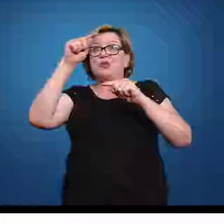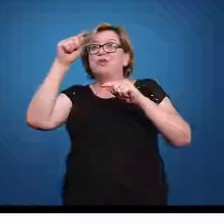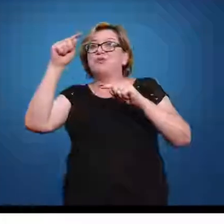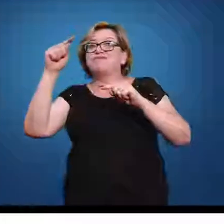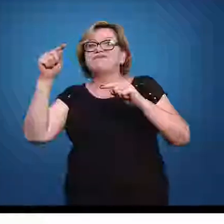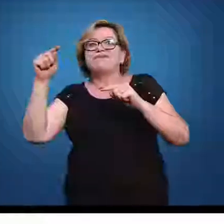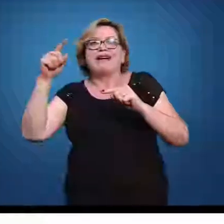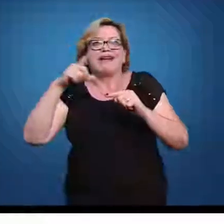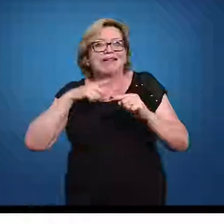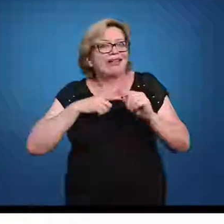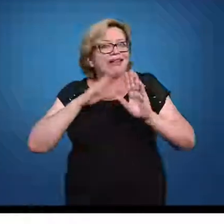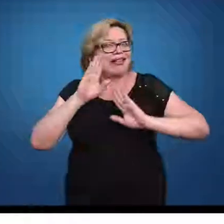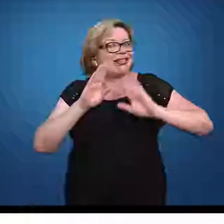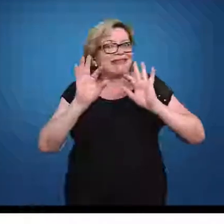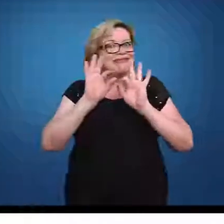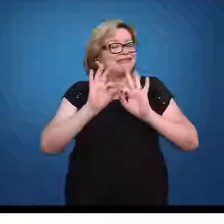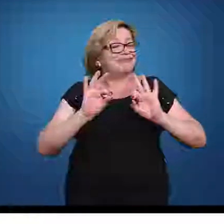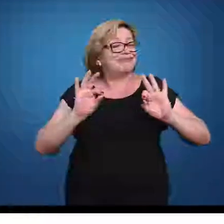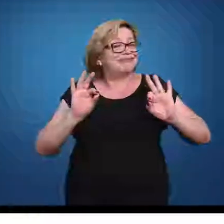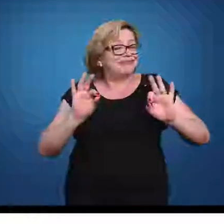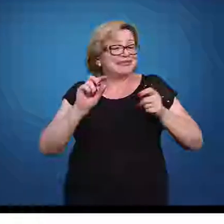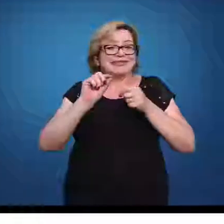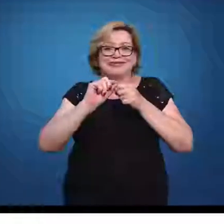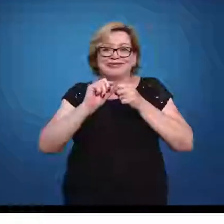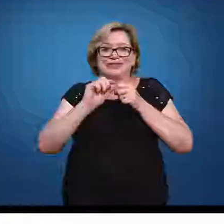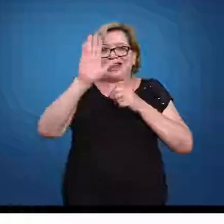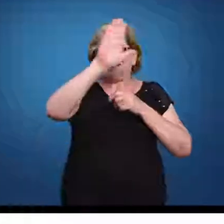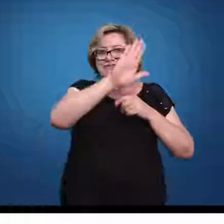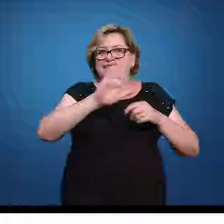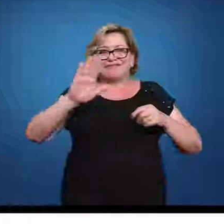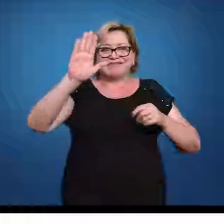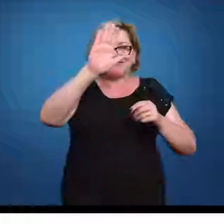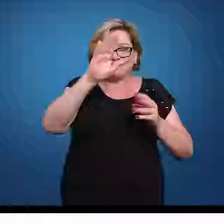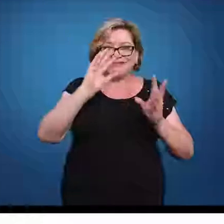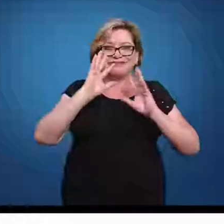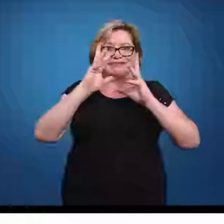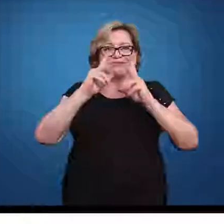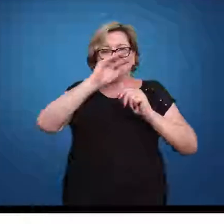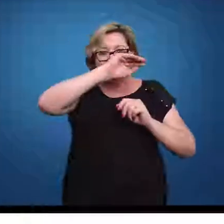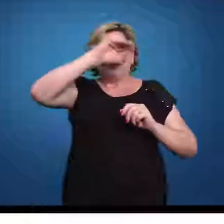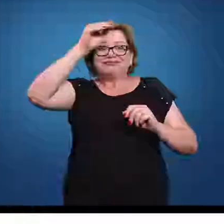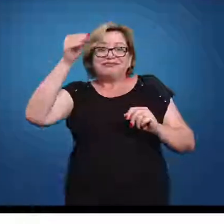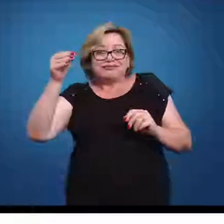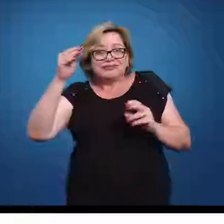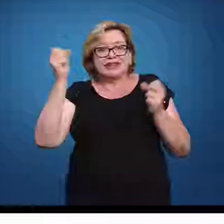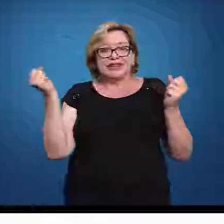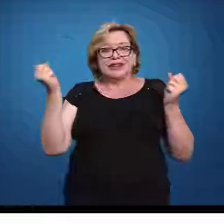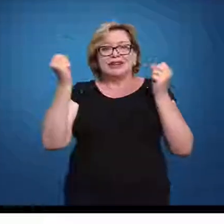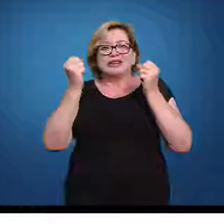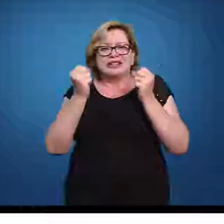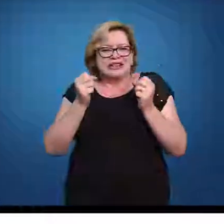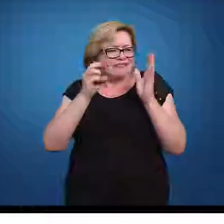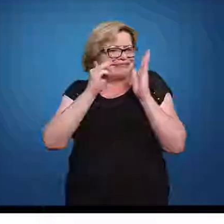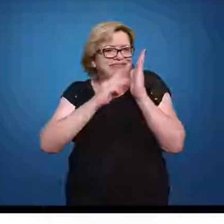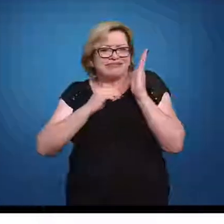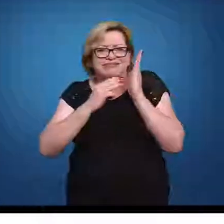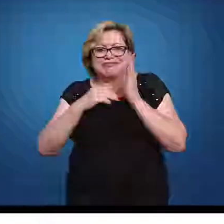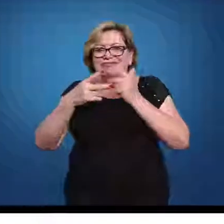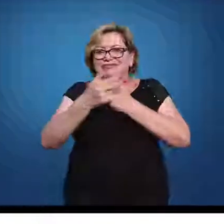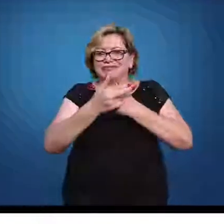curva. E não é tão simples assim calcular a área dessa curva. A gente poderia usar métodos